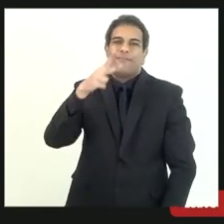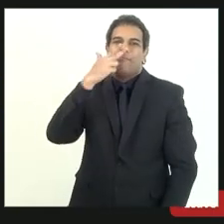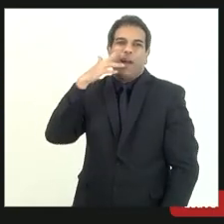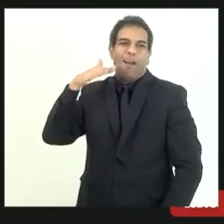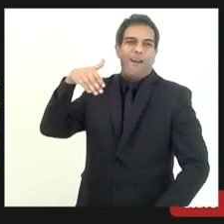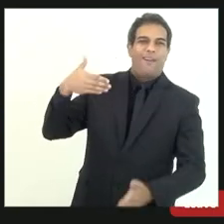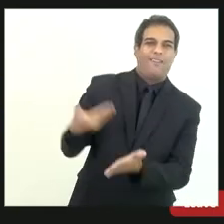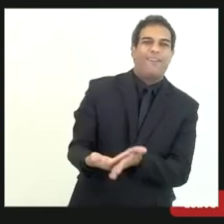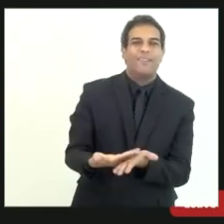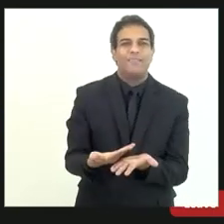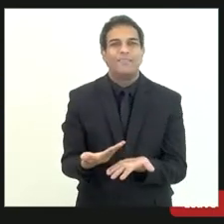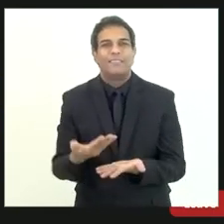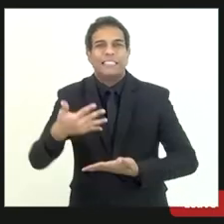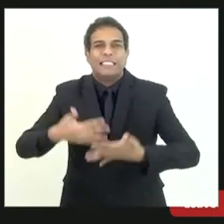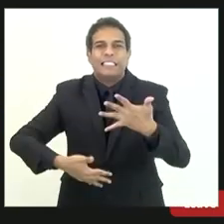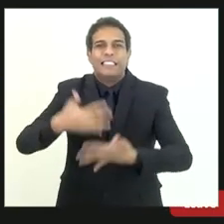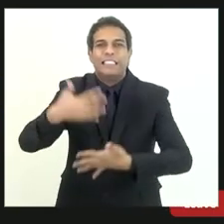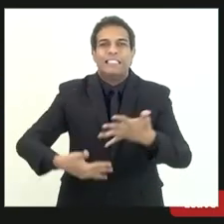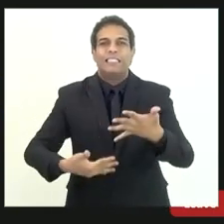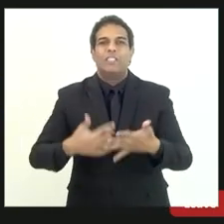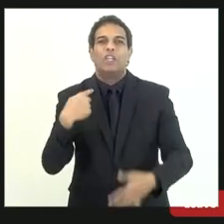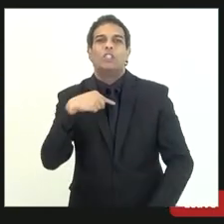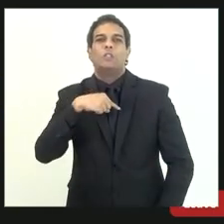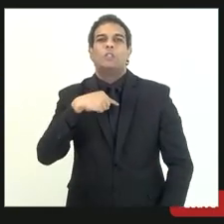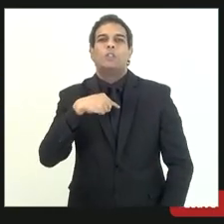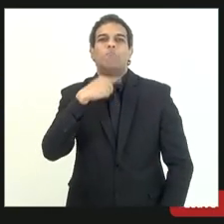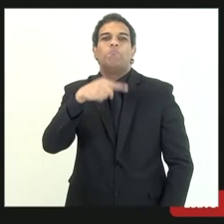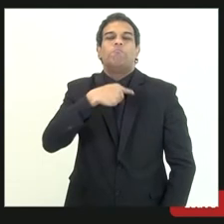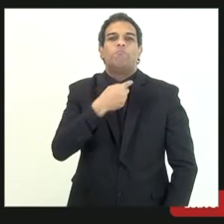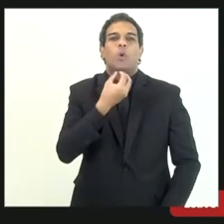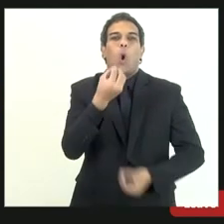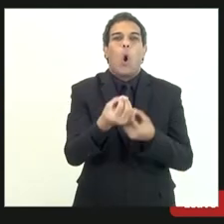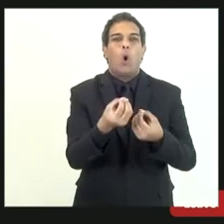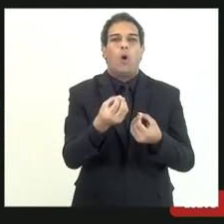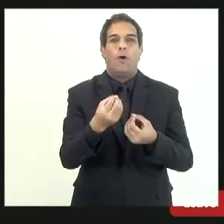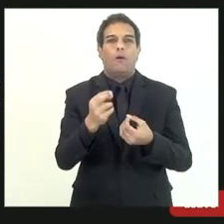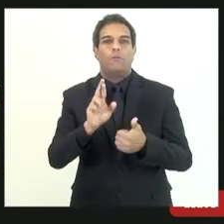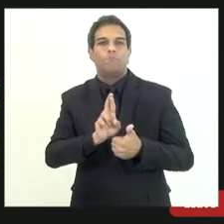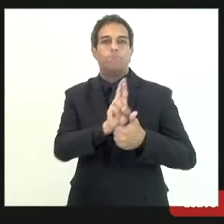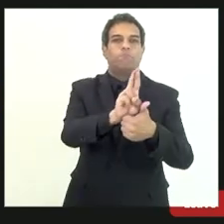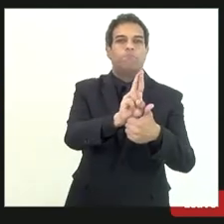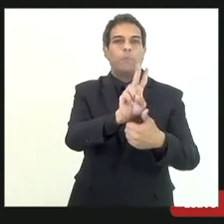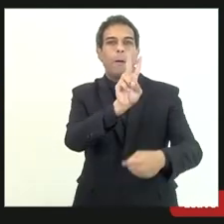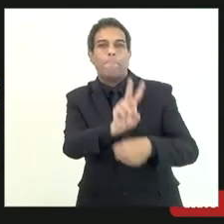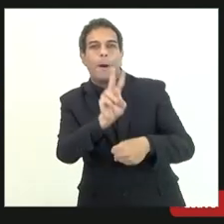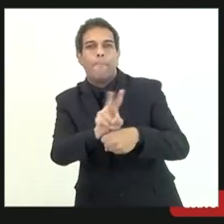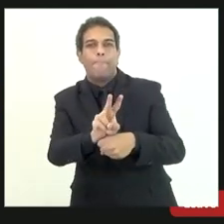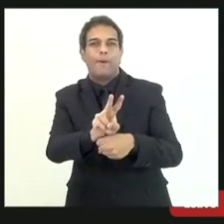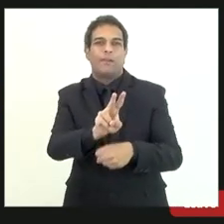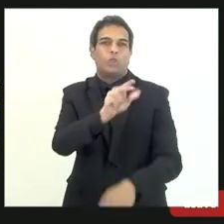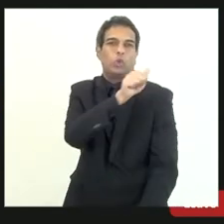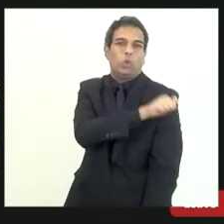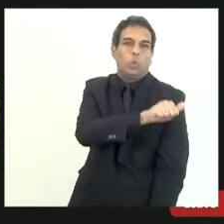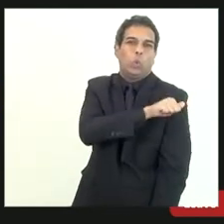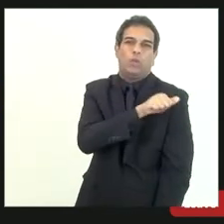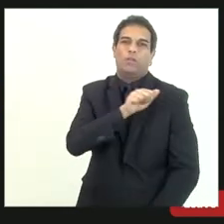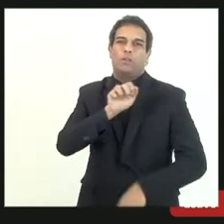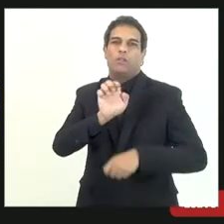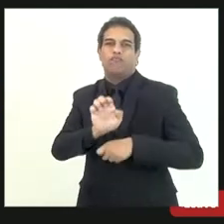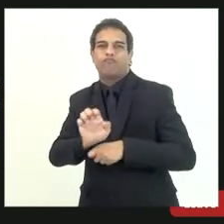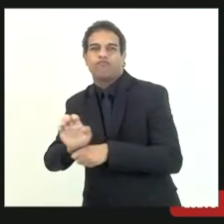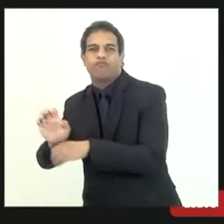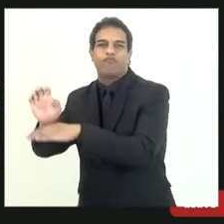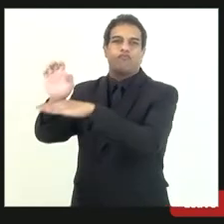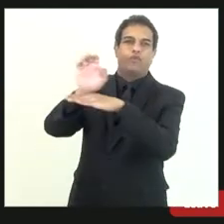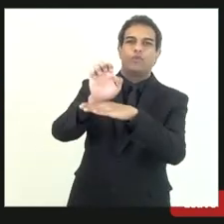a principal dificuldade de qualquer procuradoria fiscal não só do estado do Rio de Janeiro mas de todos os